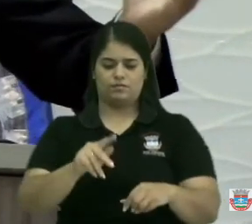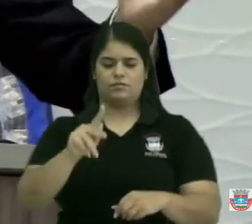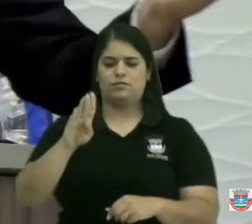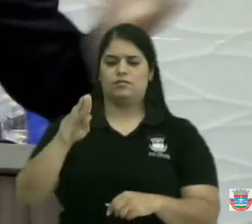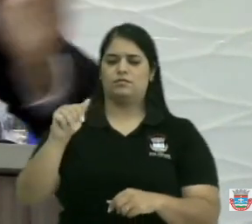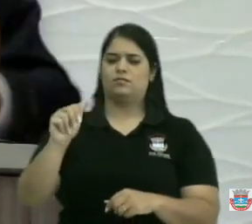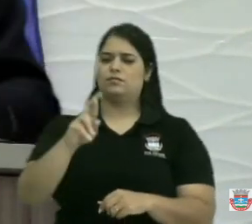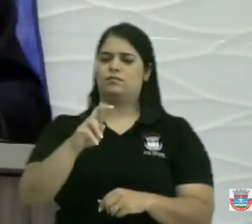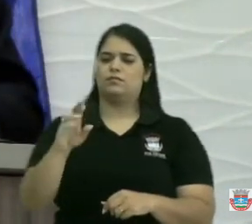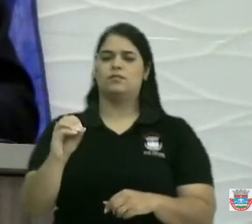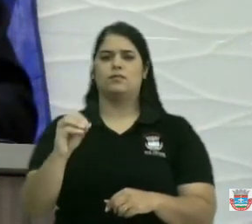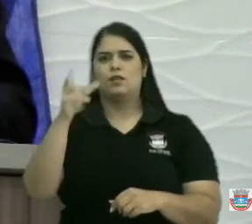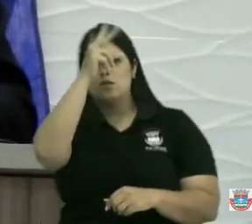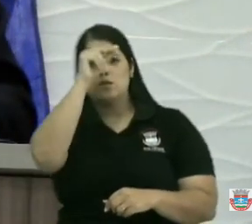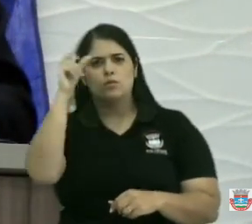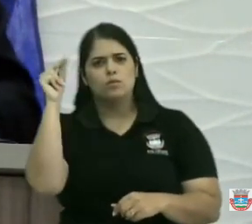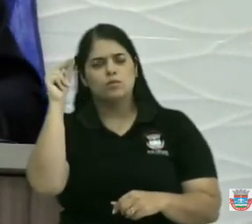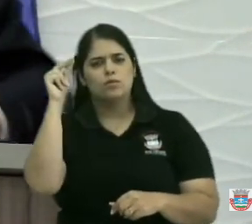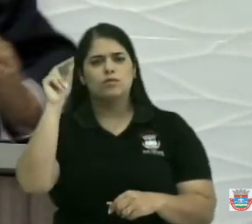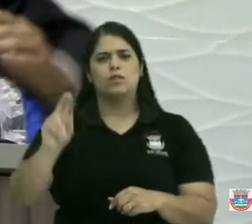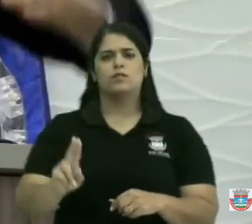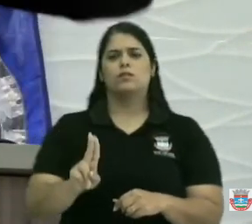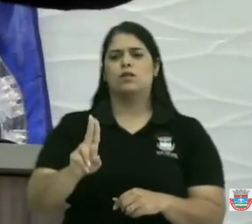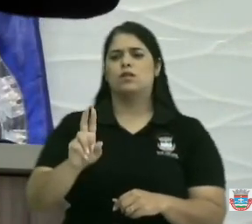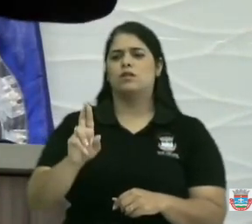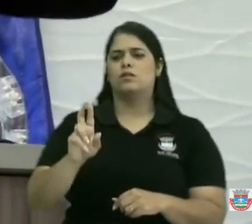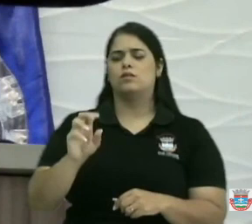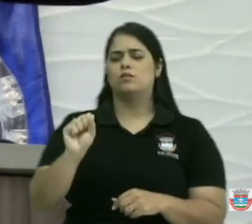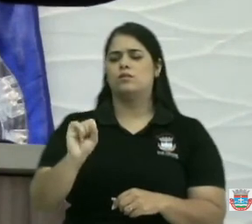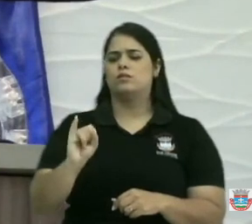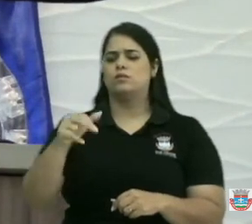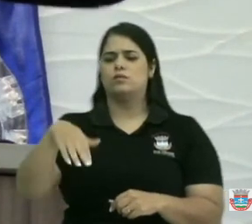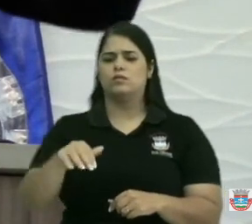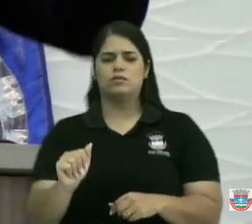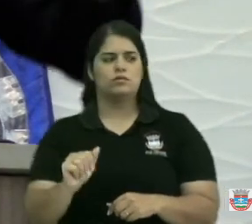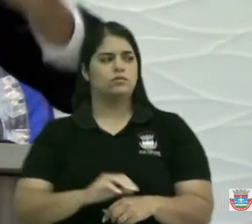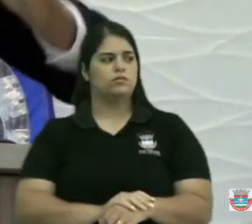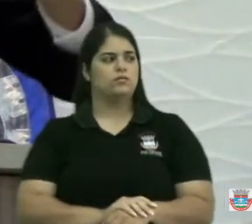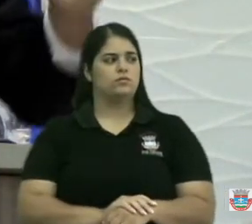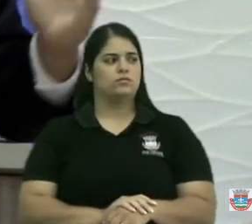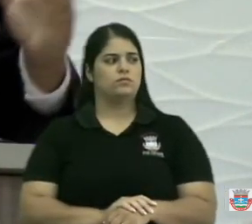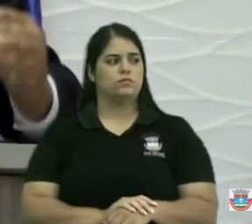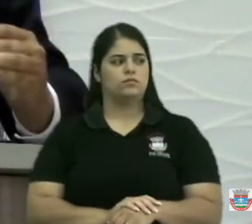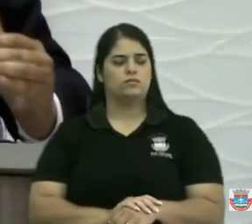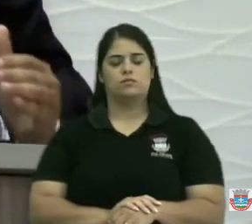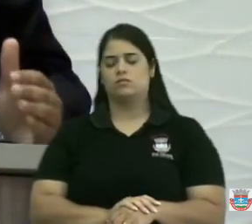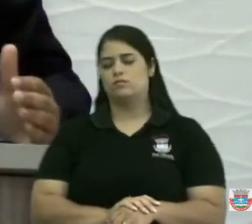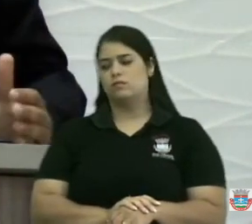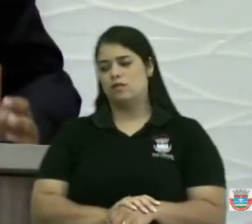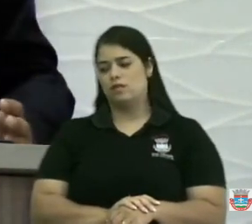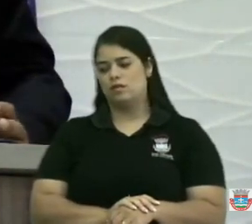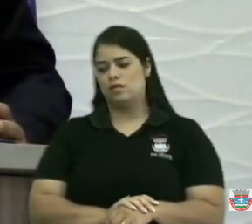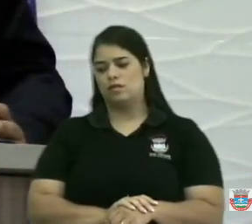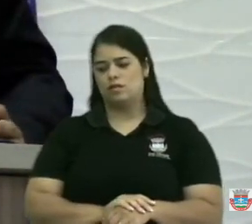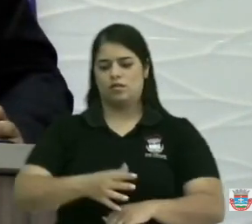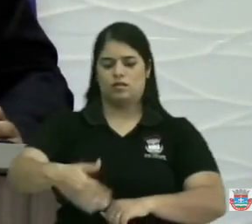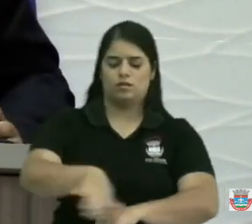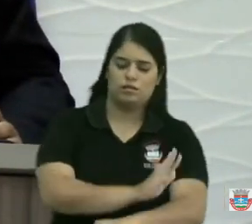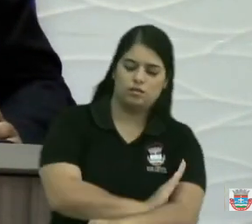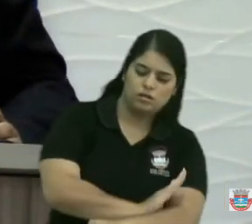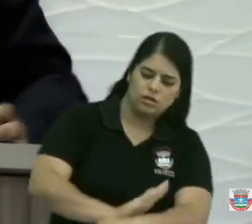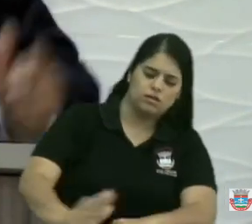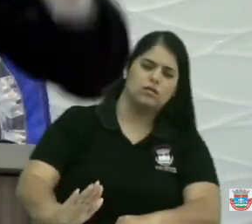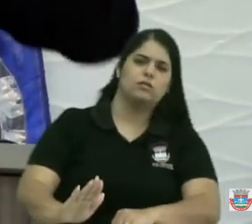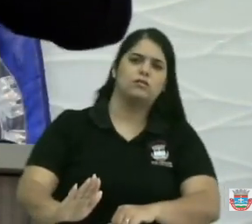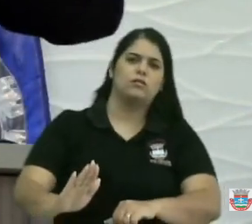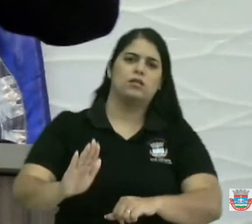O prefeito pegou a usina de asfalto. Quando o poder do governo não fez, a prefeita, a ex